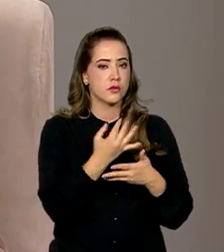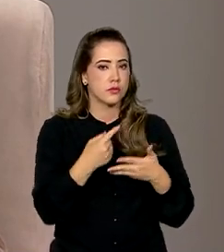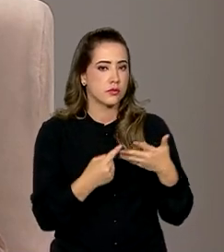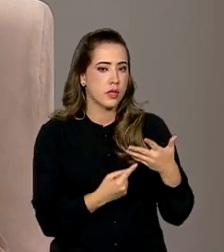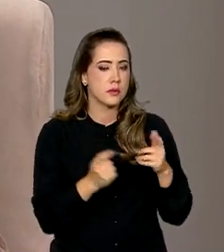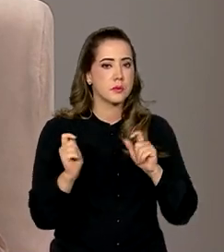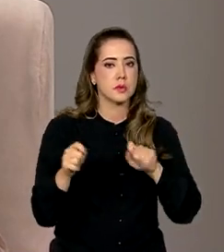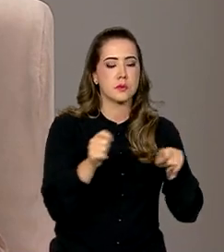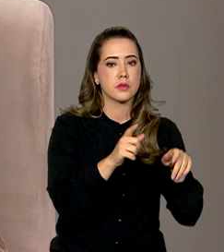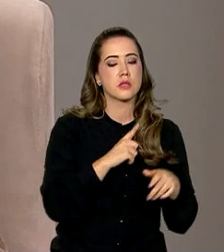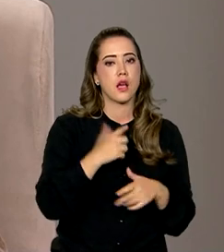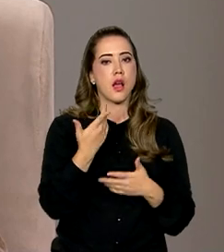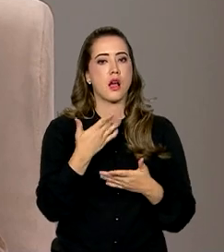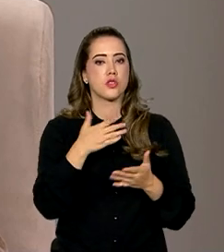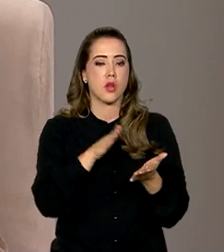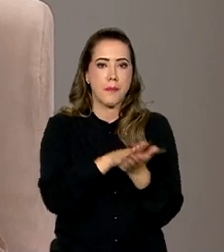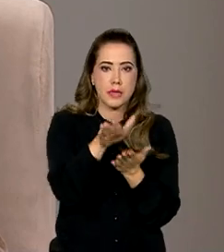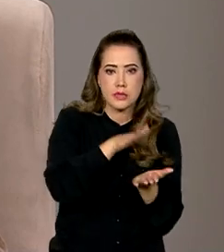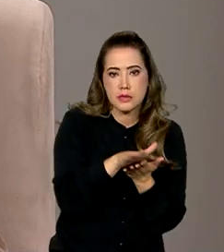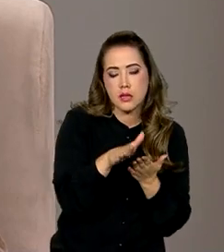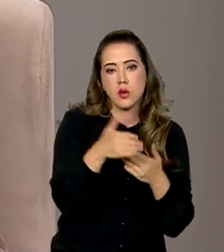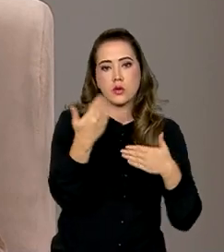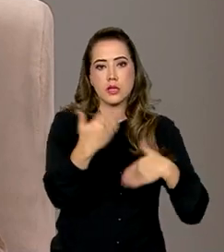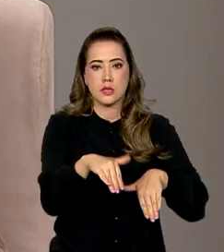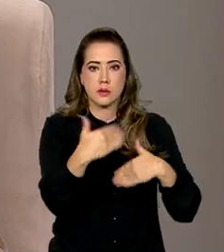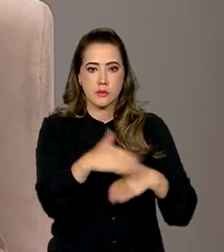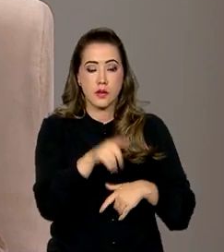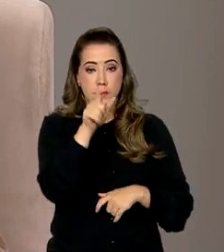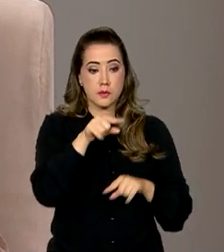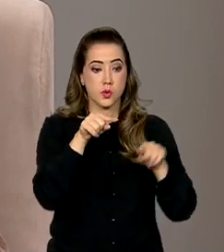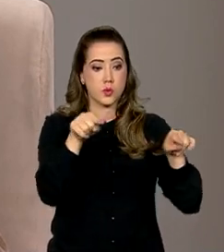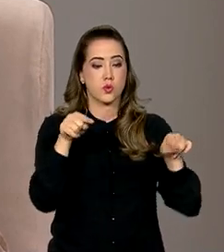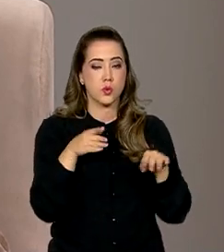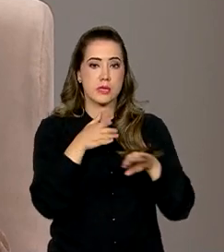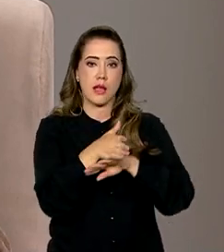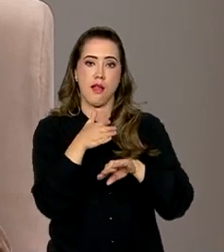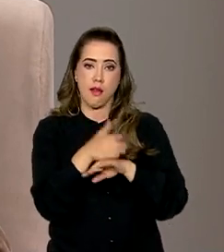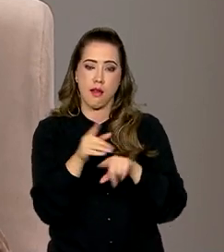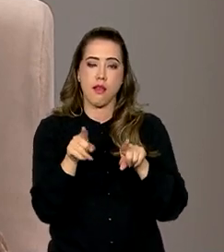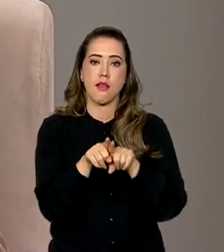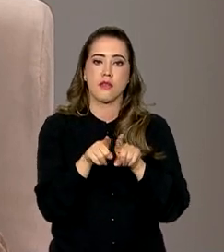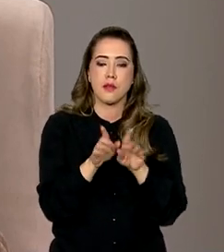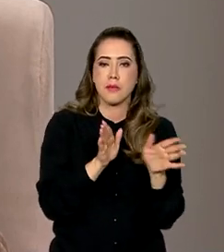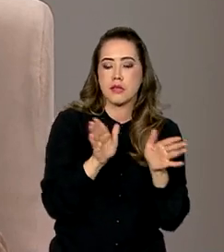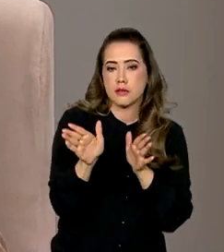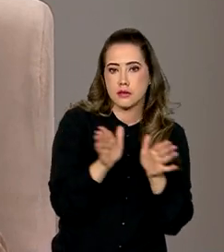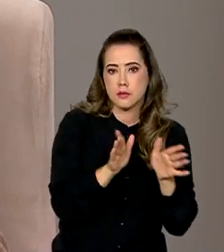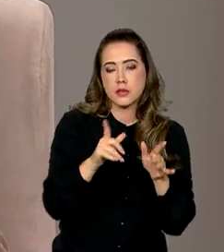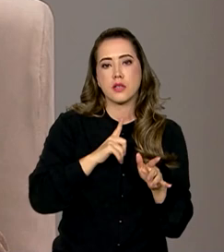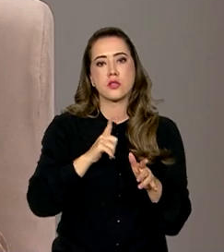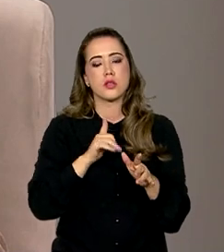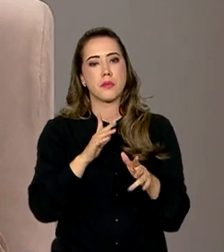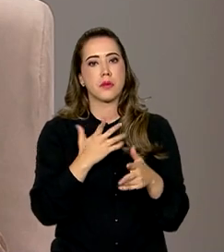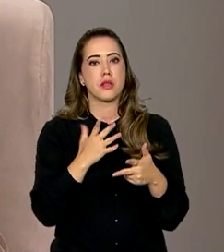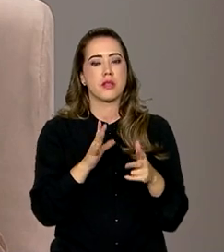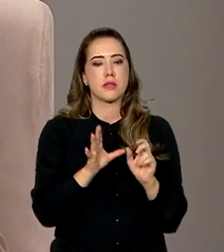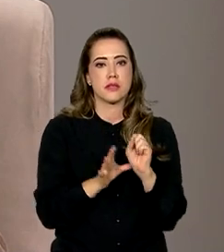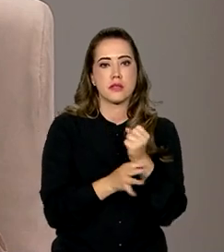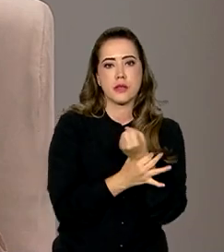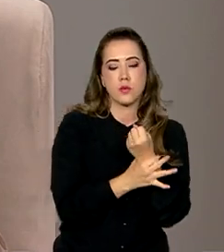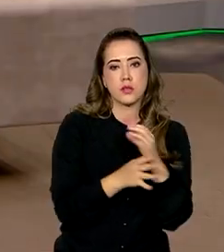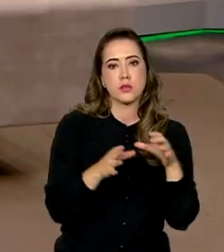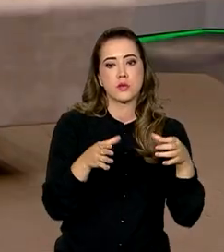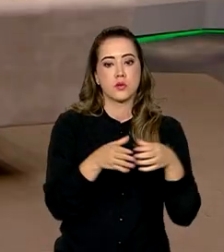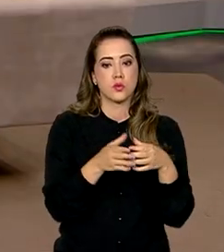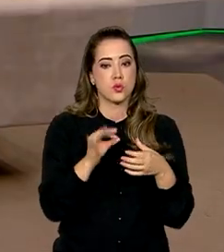andamento aí, a impressão das provas, ensalamento dos candidatos, tem a questão da acessibilidade, segurança, treinamento das equipes,